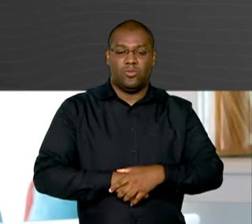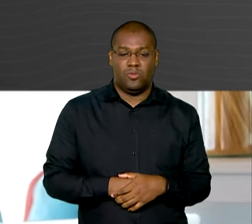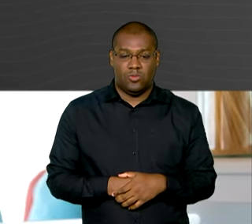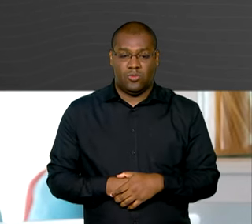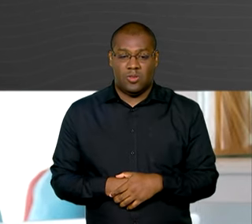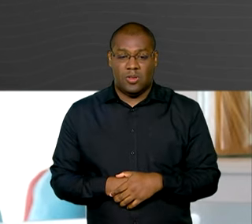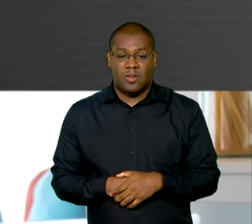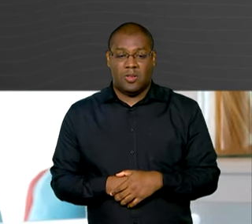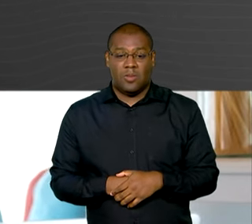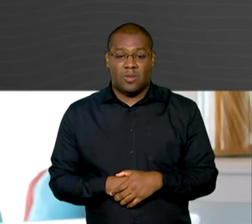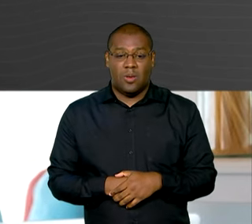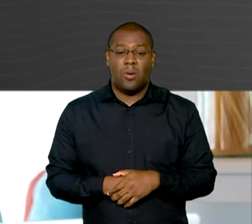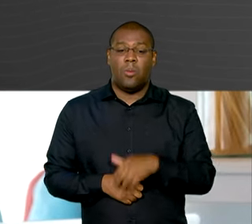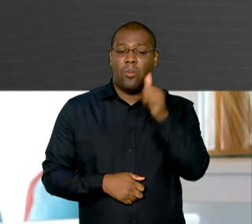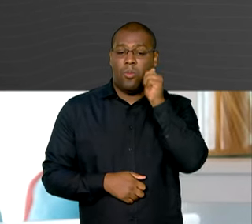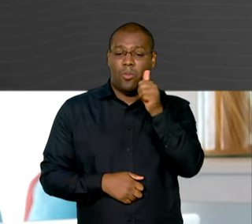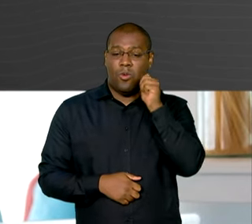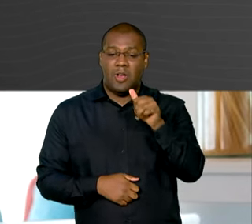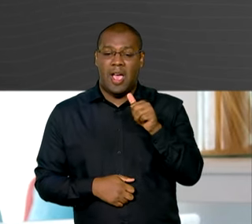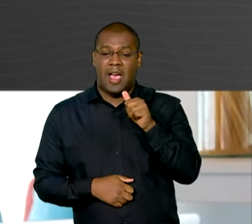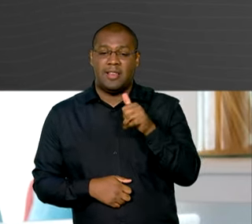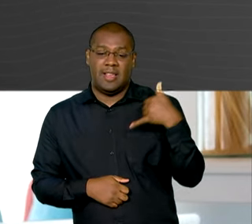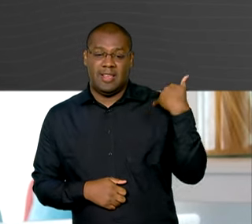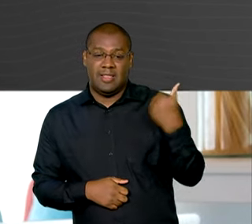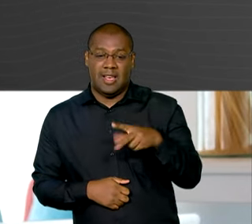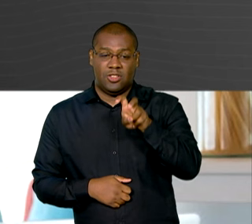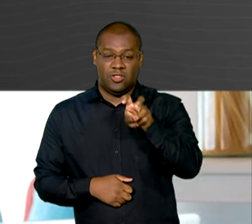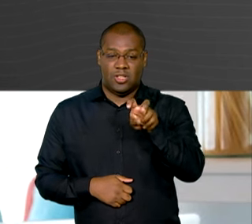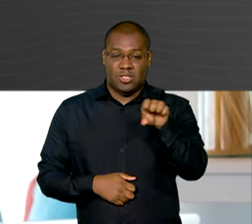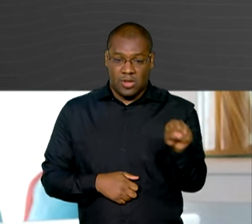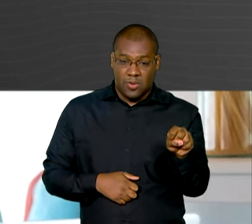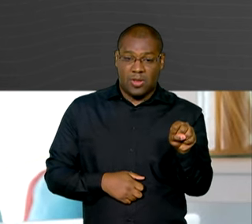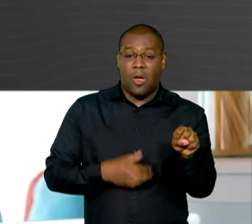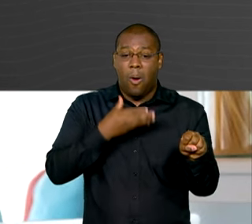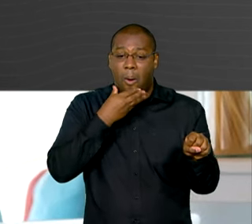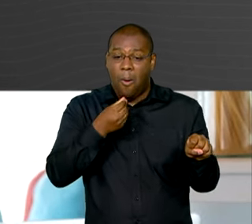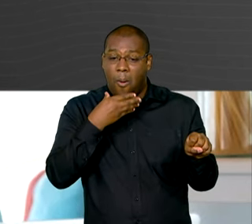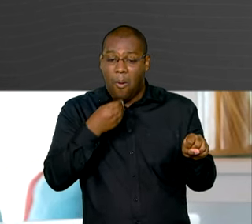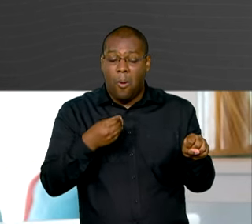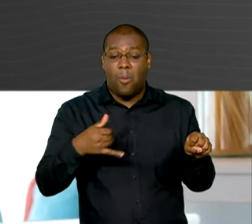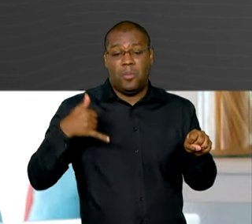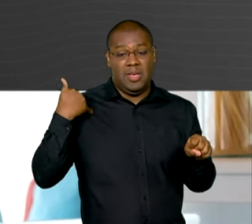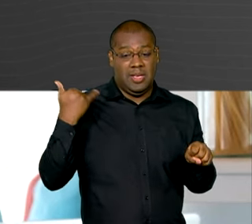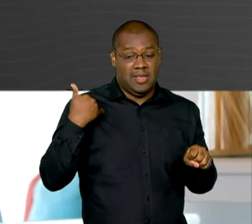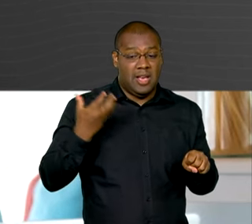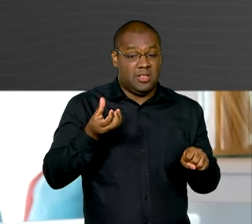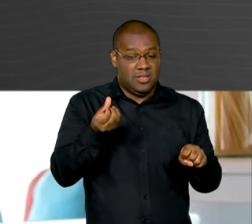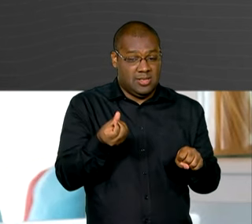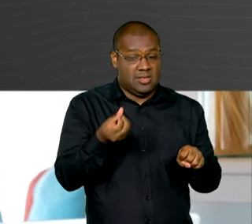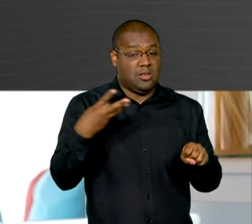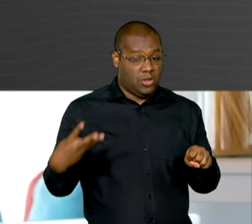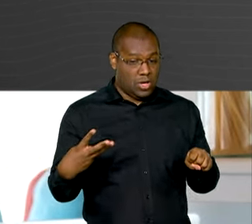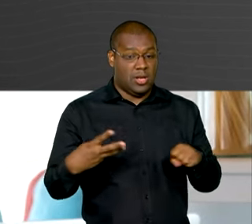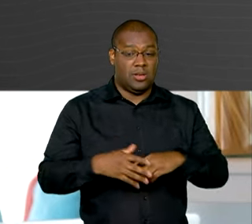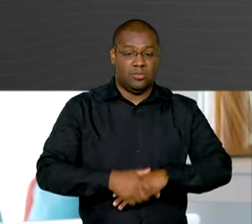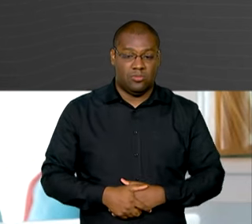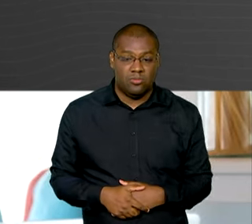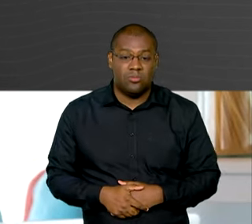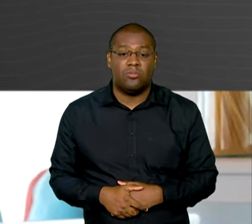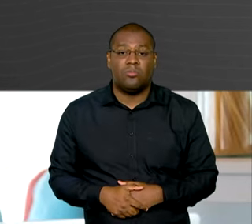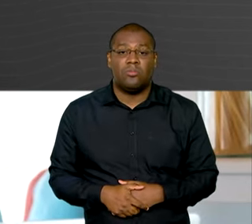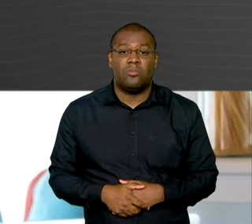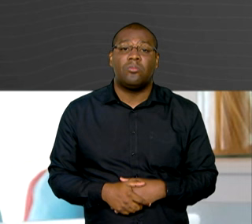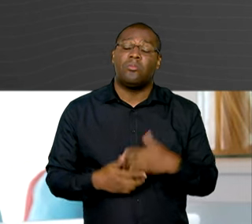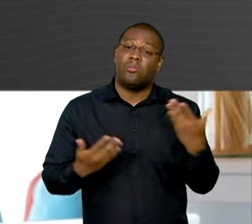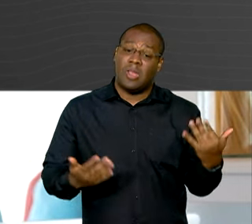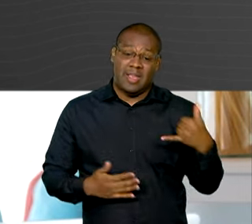anos e 6 meses de idade para mulheres e 63 anos e 6 meses para homens. Essas idades também vão